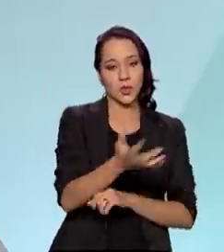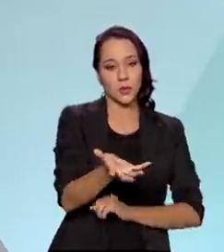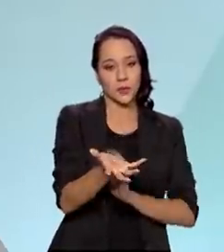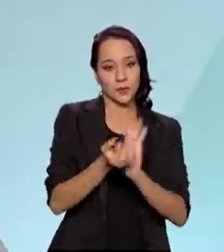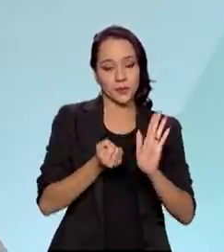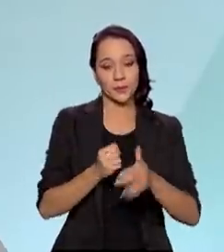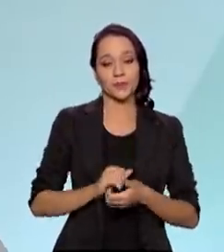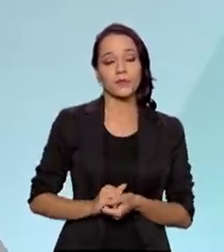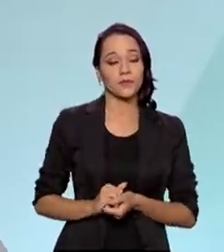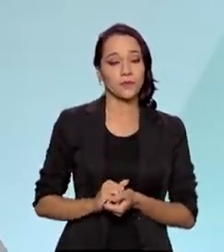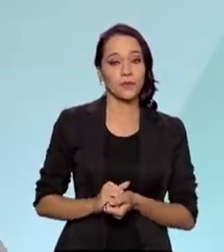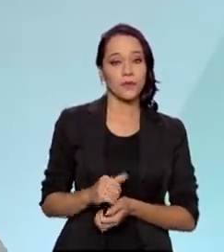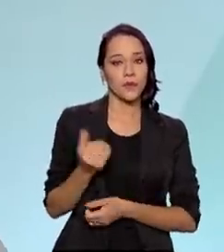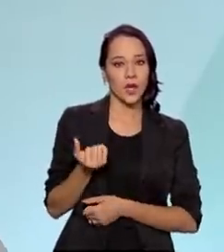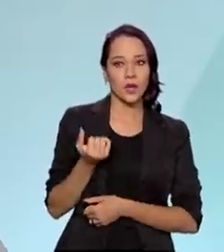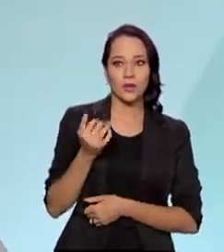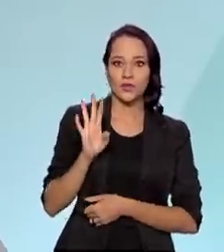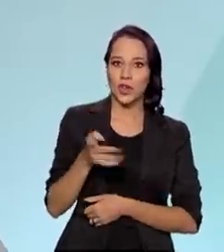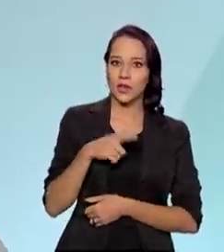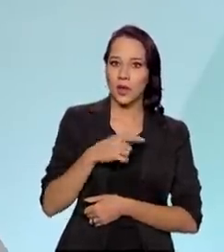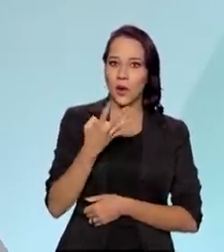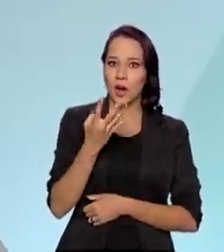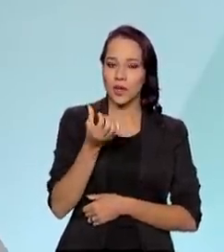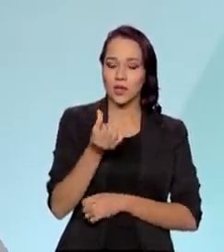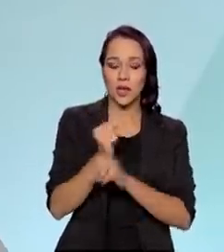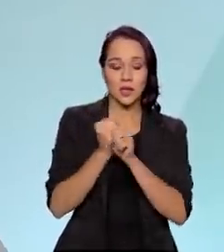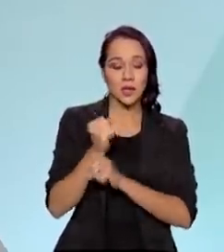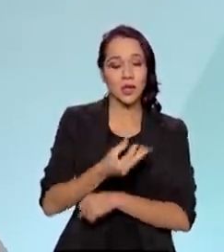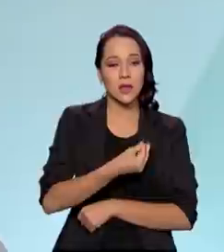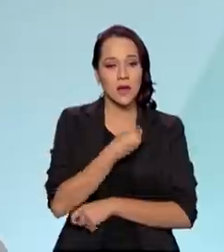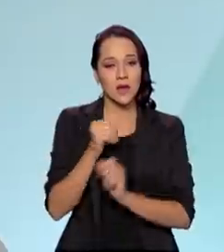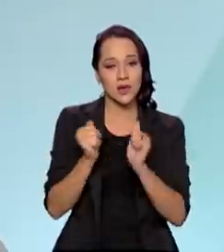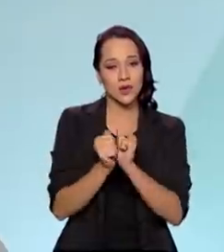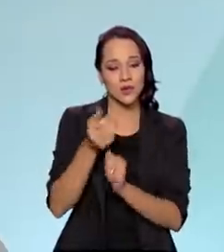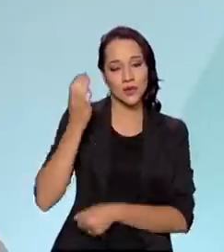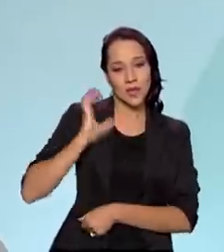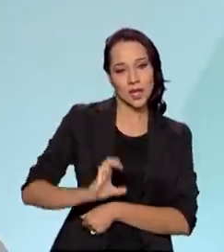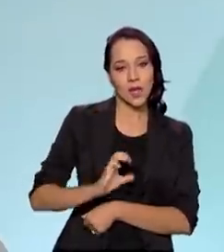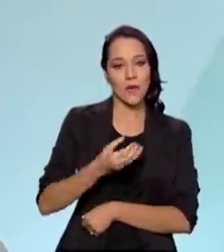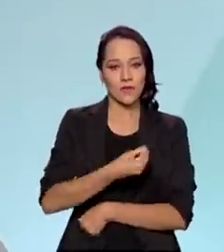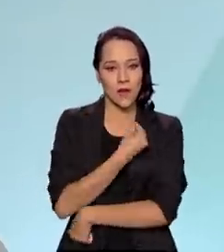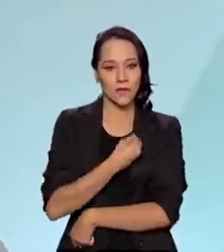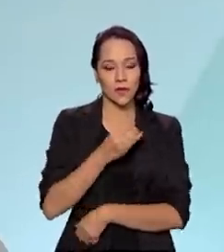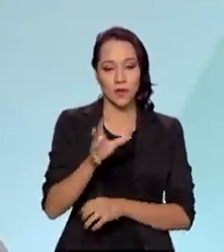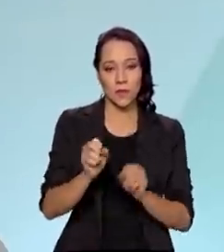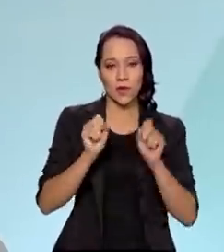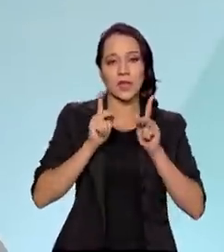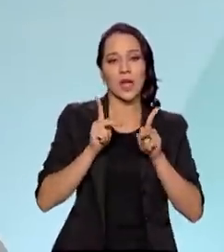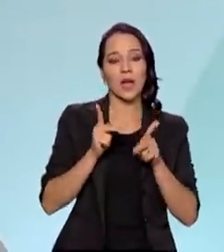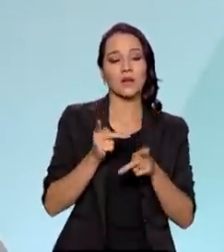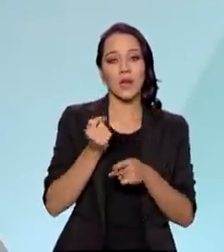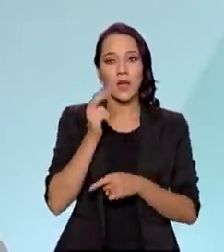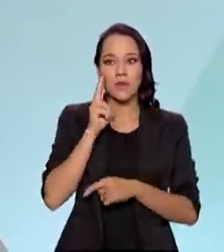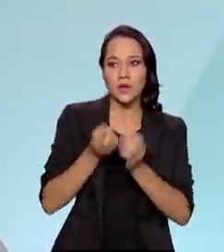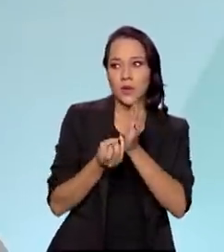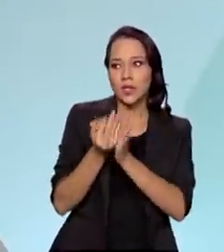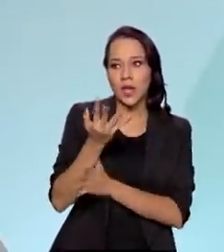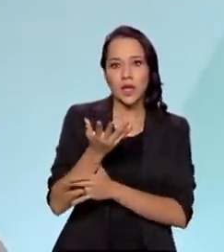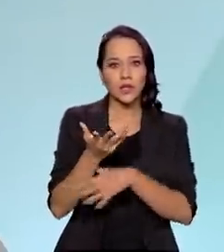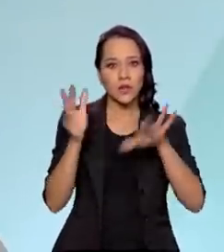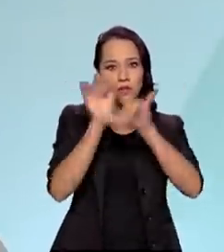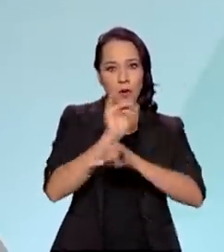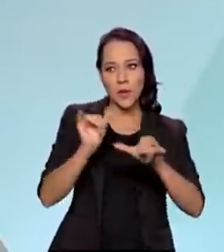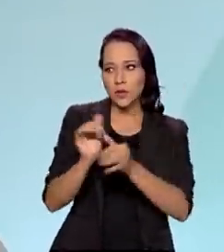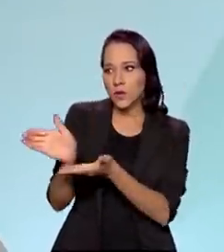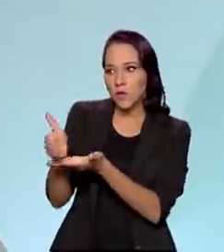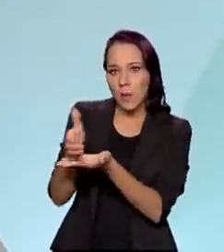Então, a Dataprev é 46 anos, está presente na vida do cidadão, está presente na vida dos aposentados, processando esse volume maciço de dados e